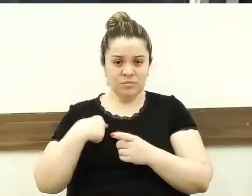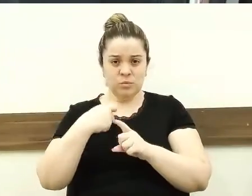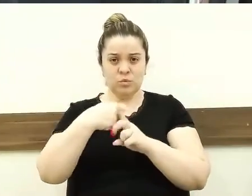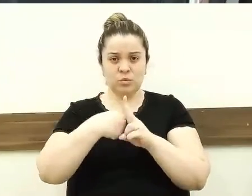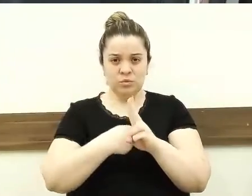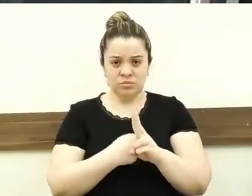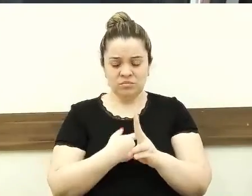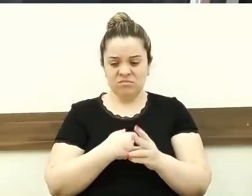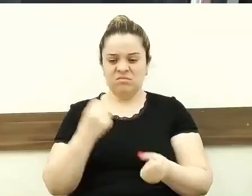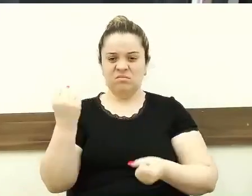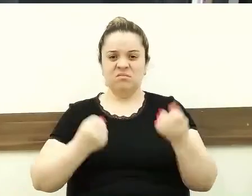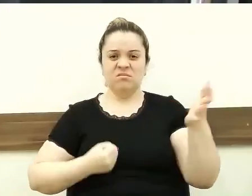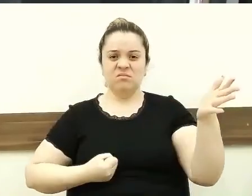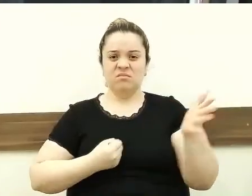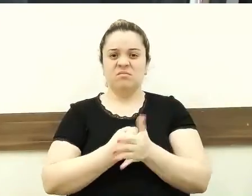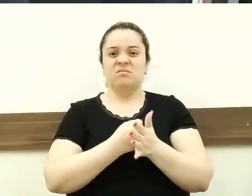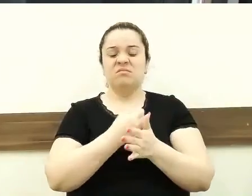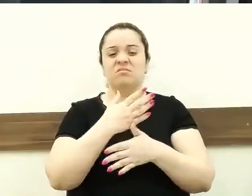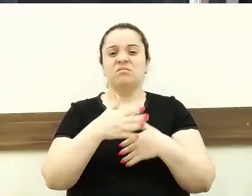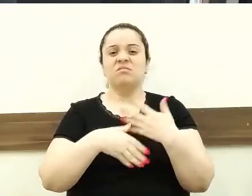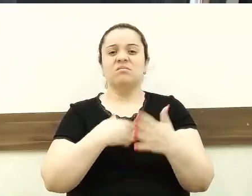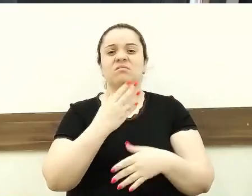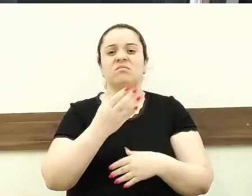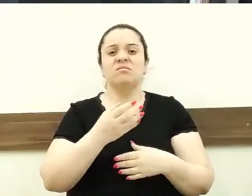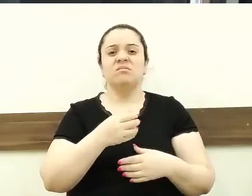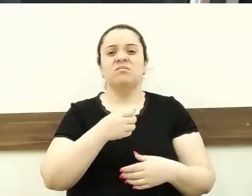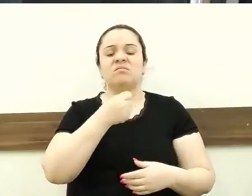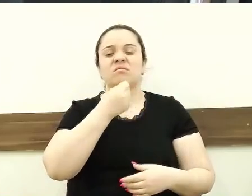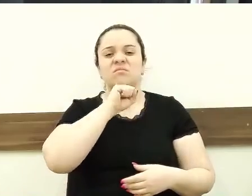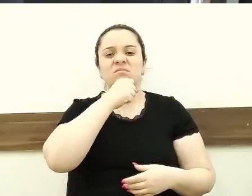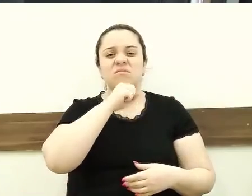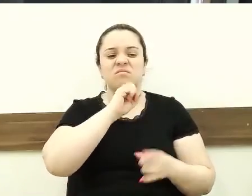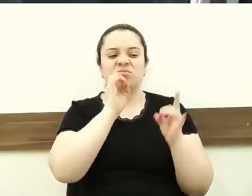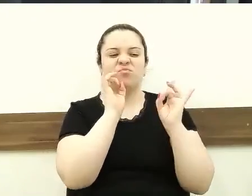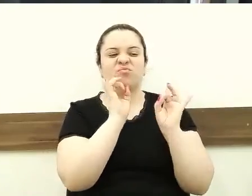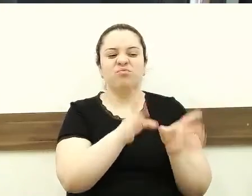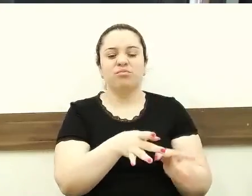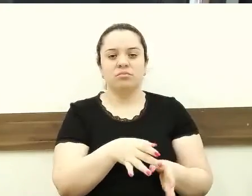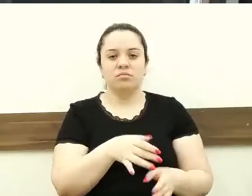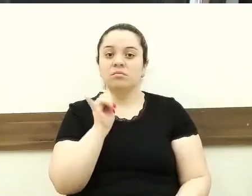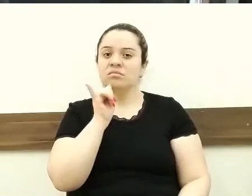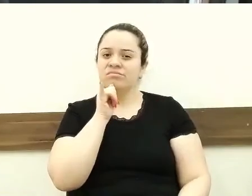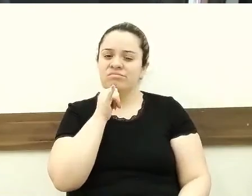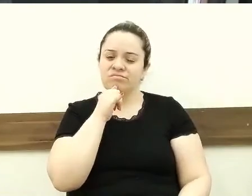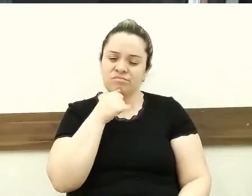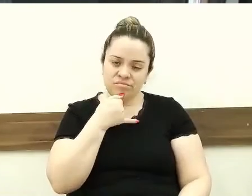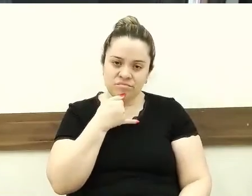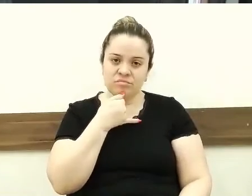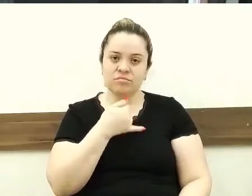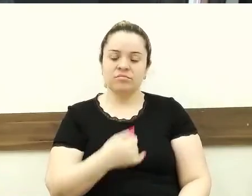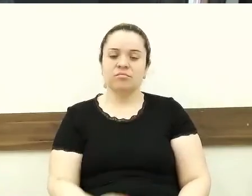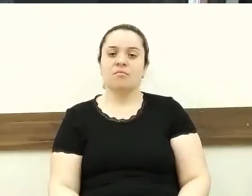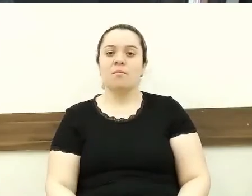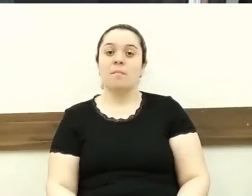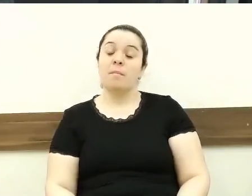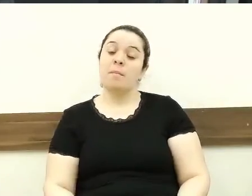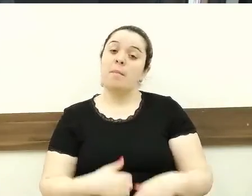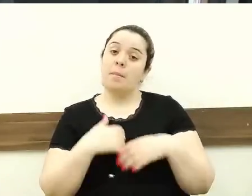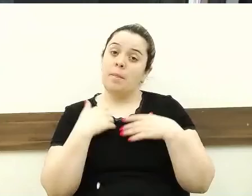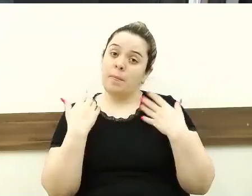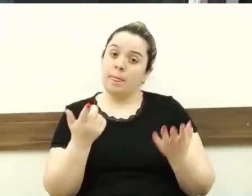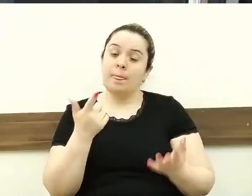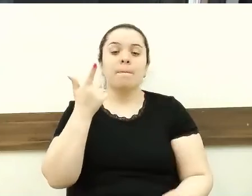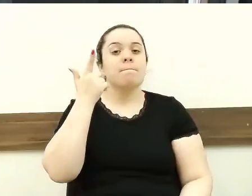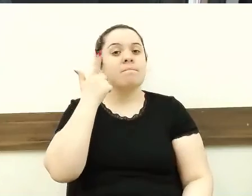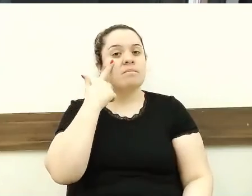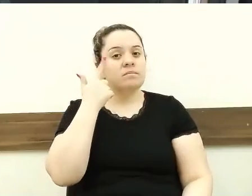estavam carregando até lavagem dentro do carro. Triste. Então, vamos olhar esse requerimento sobre a questão